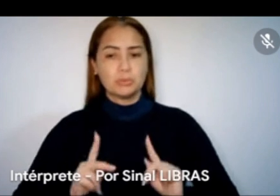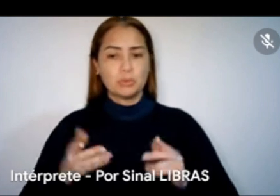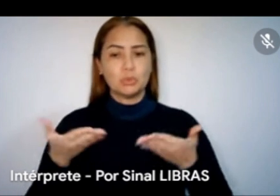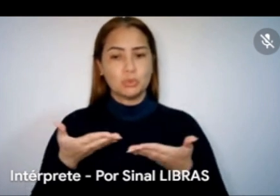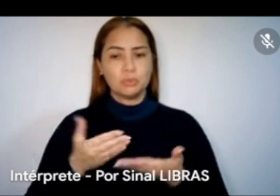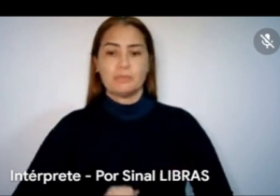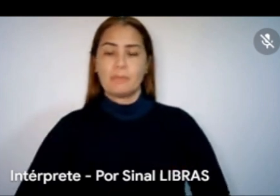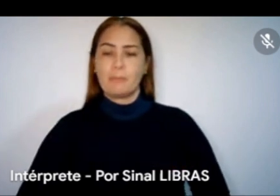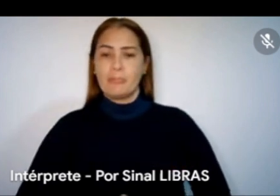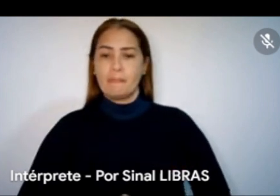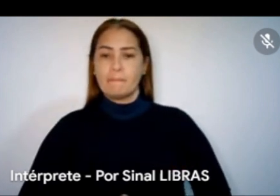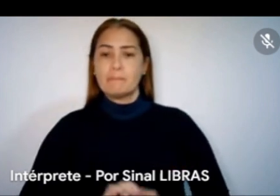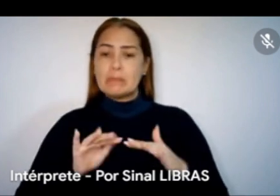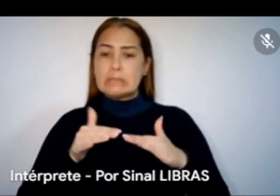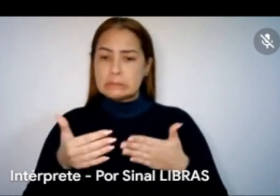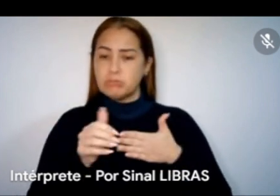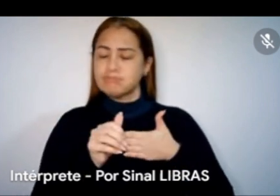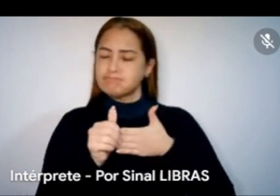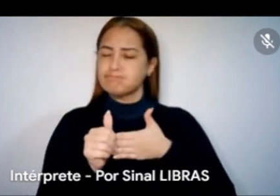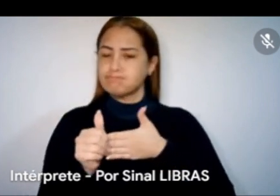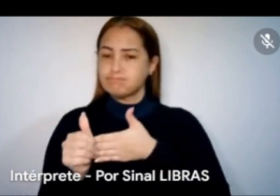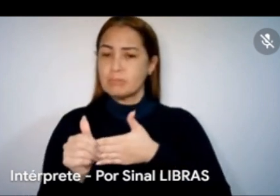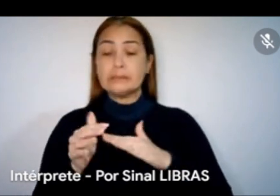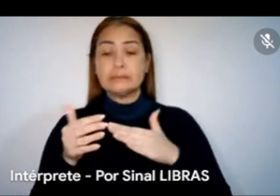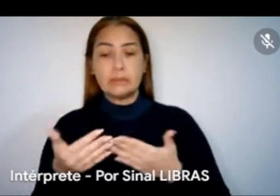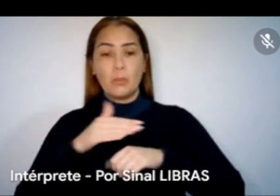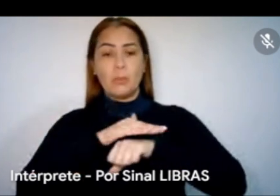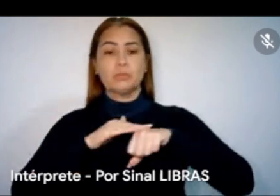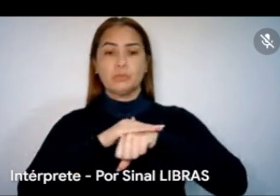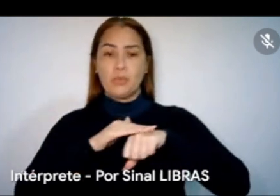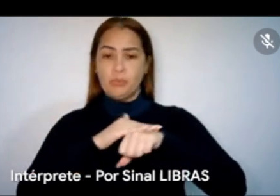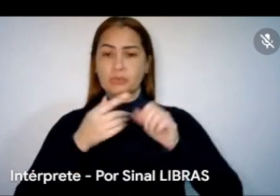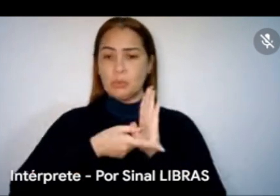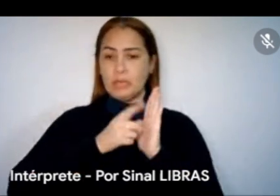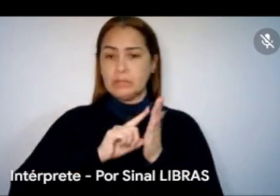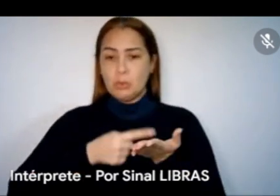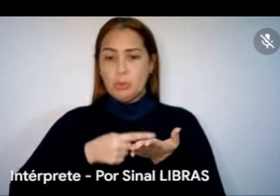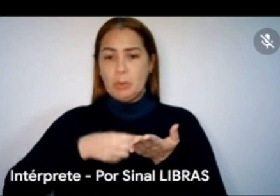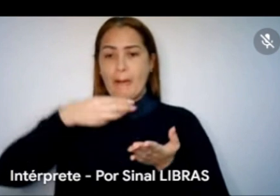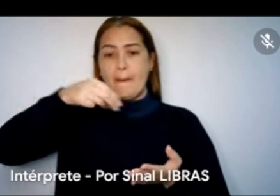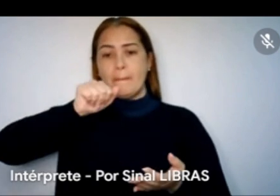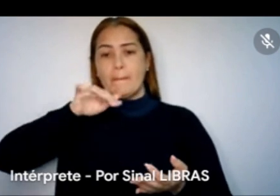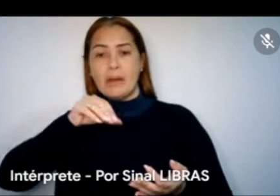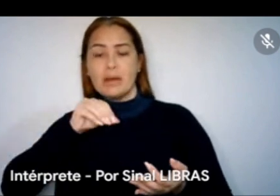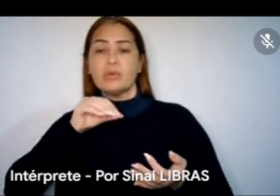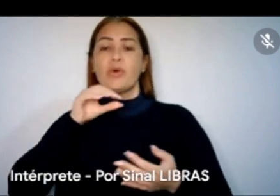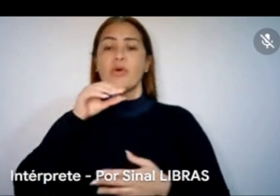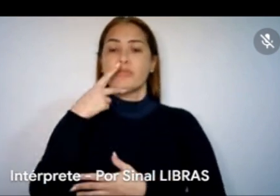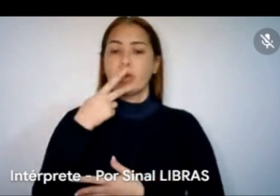uma questão assim, norteadora, a gente, como a gente conversou mais cedo, o Mário falou, o Eloy falou, a gente ainda tem muita,